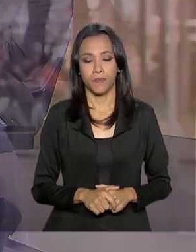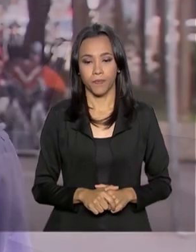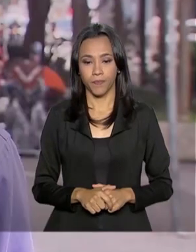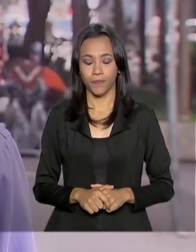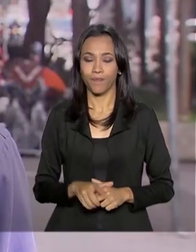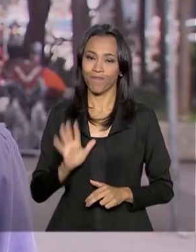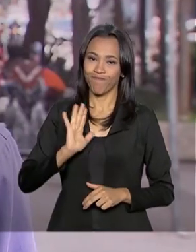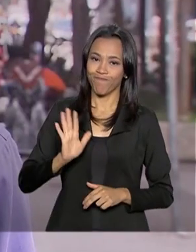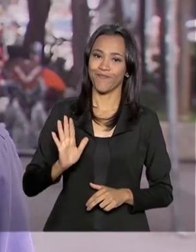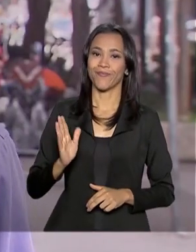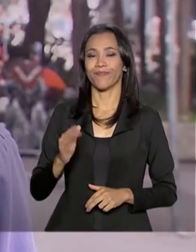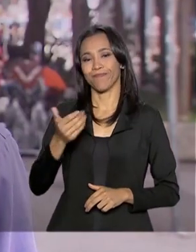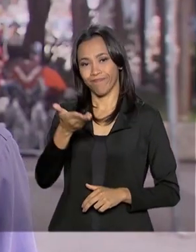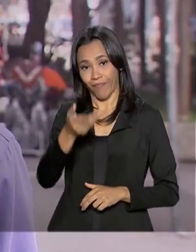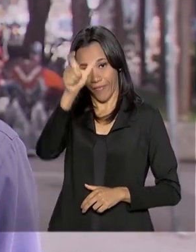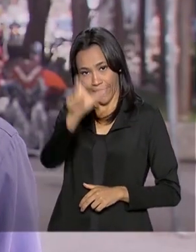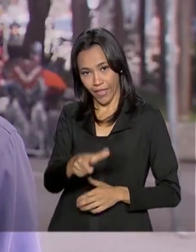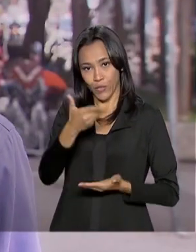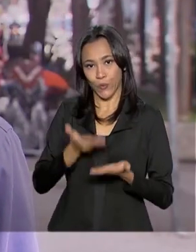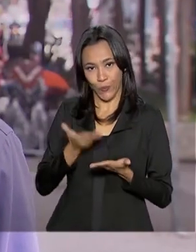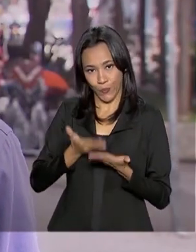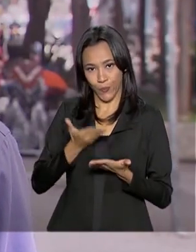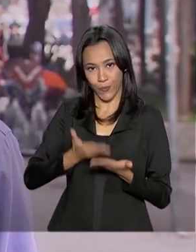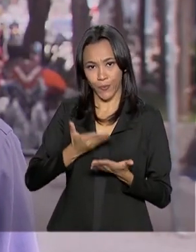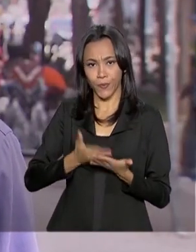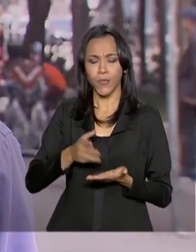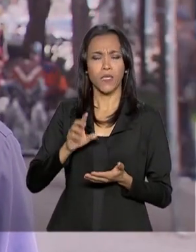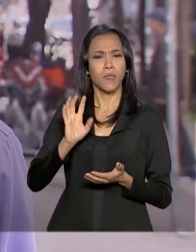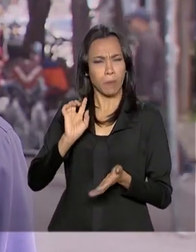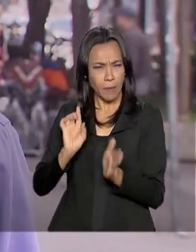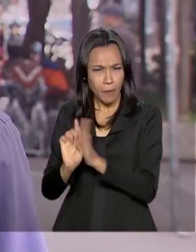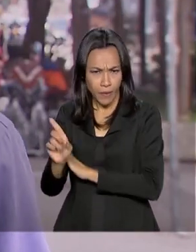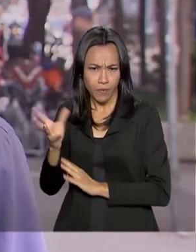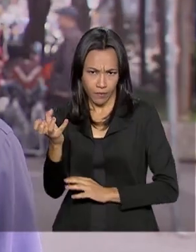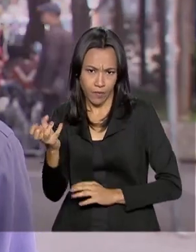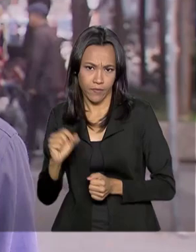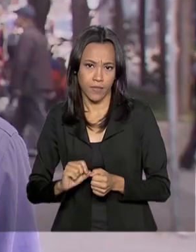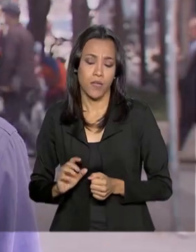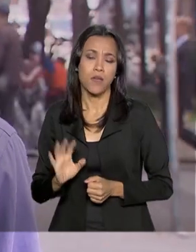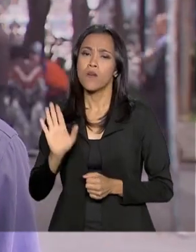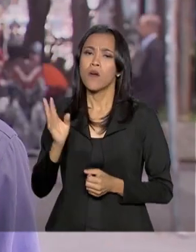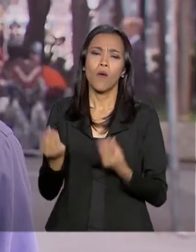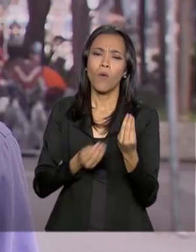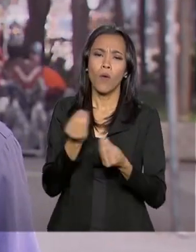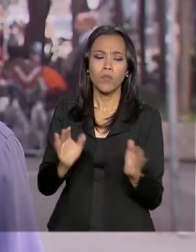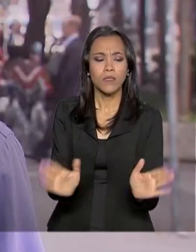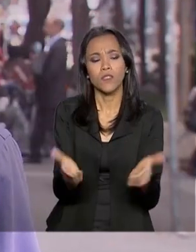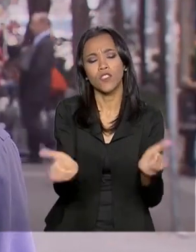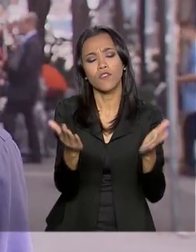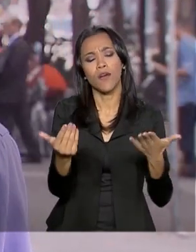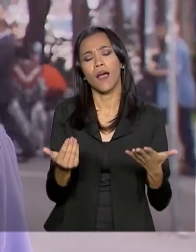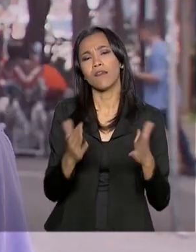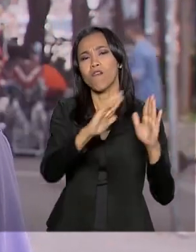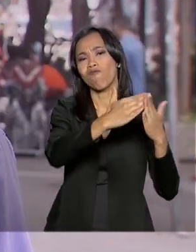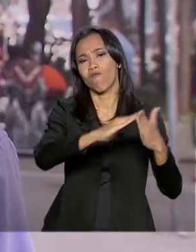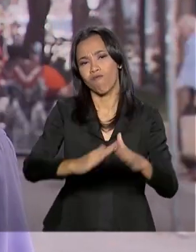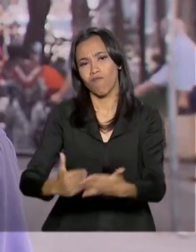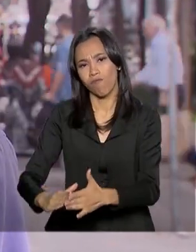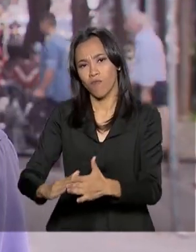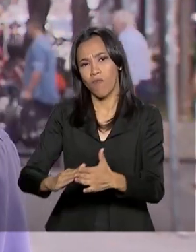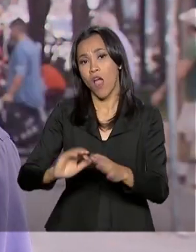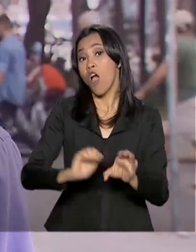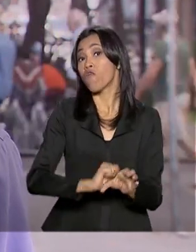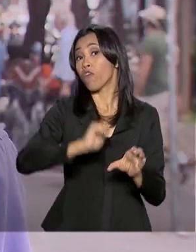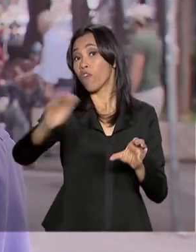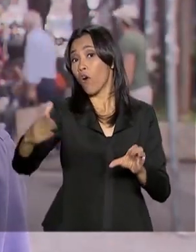Olá, meu nome é Wendel, sou estudante, gostaria de fazer uma pergunta. Como incentivar o esporte nas periferias fora dos grandes